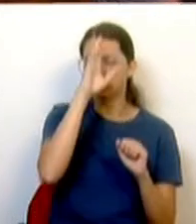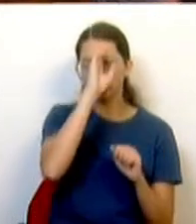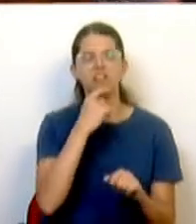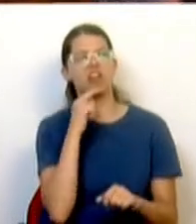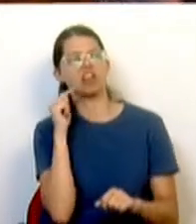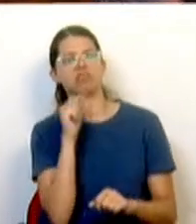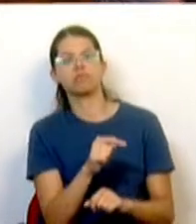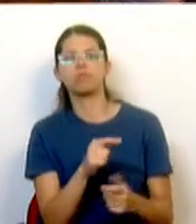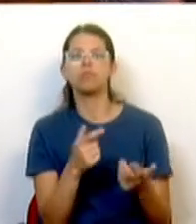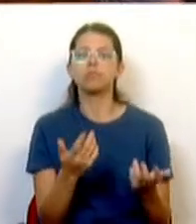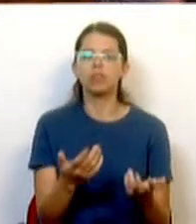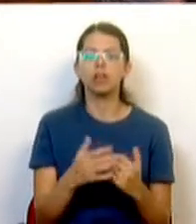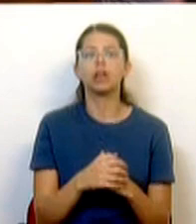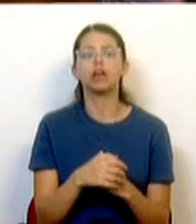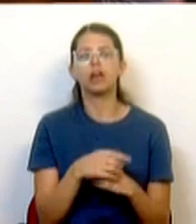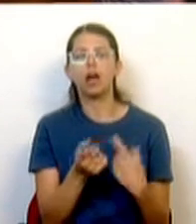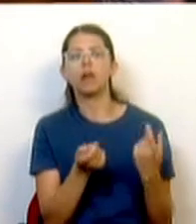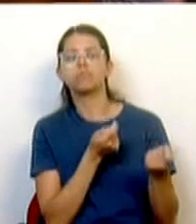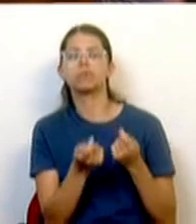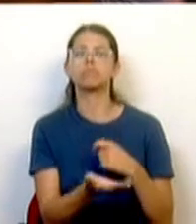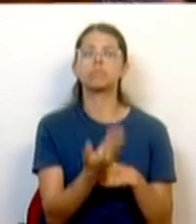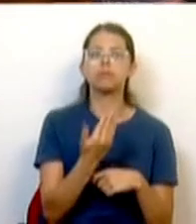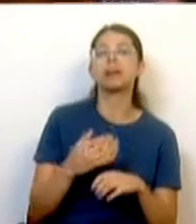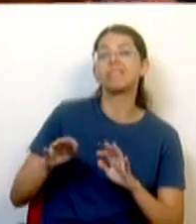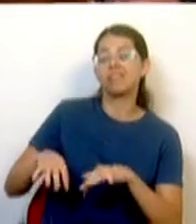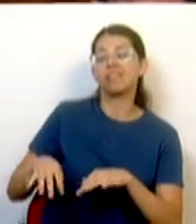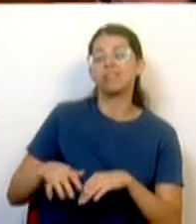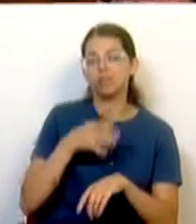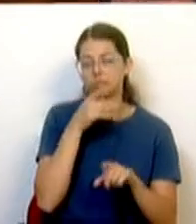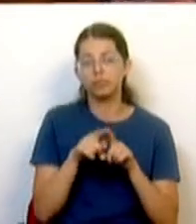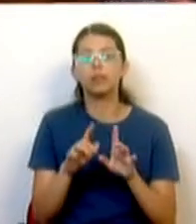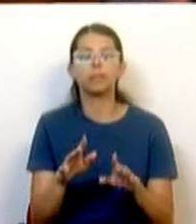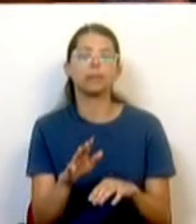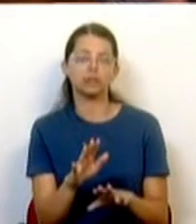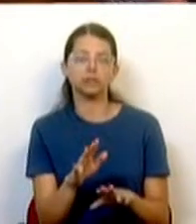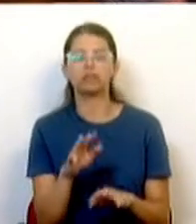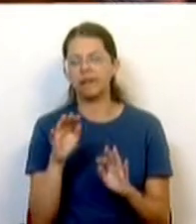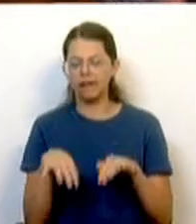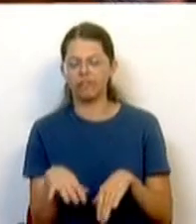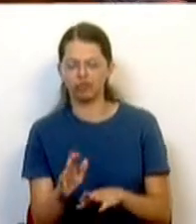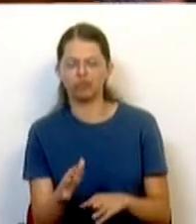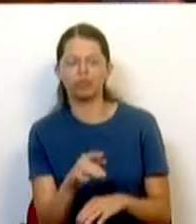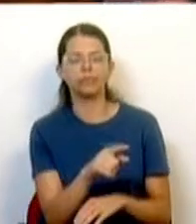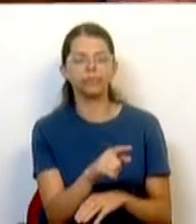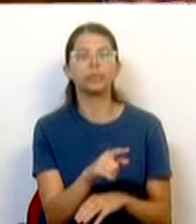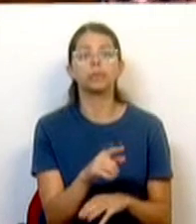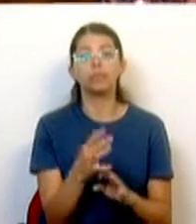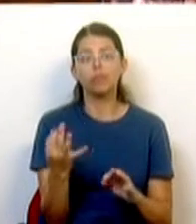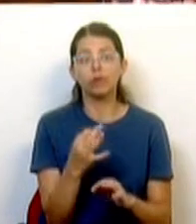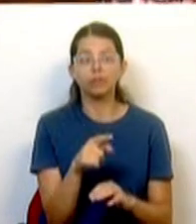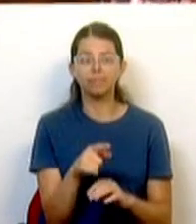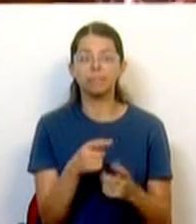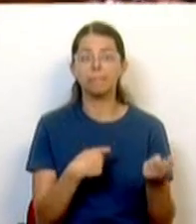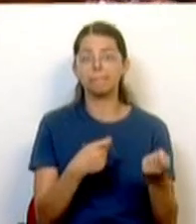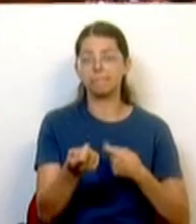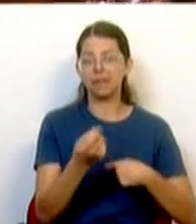falta de regulação ou falta de ingerência. Peço Deputado. Mas repare que foi precisamente uma falha de